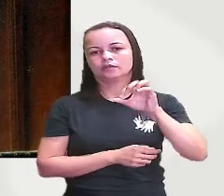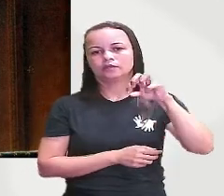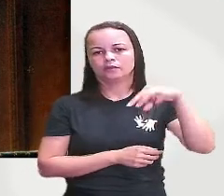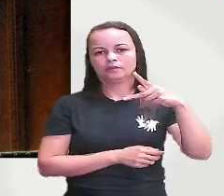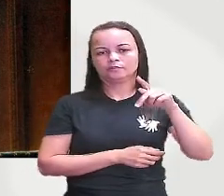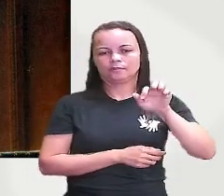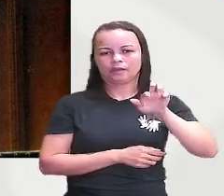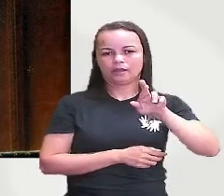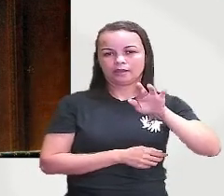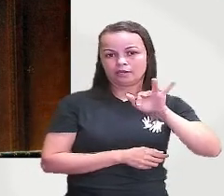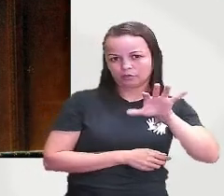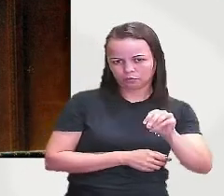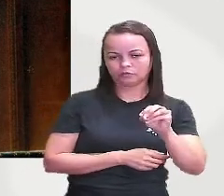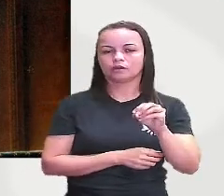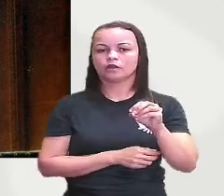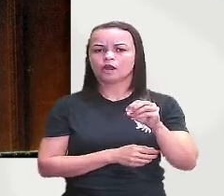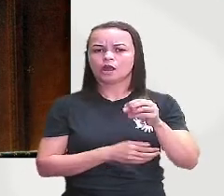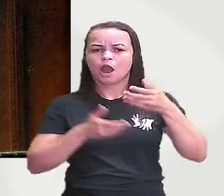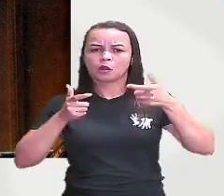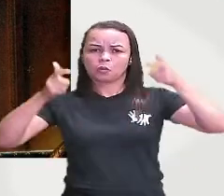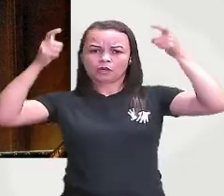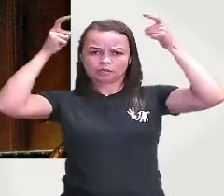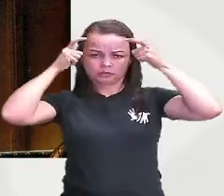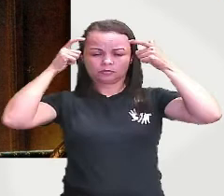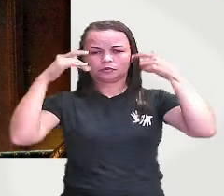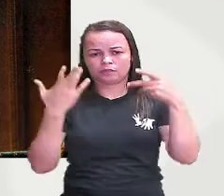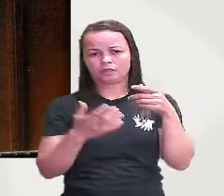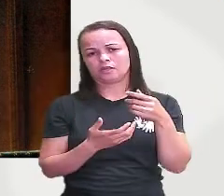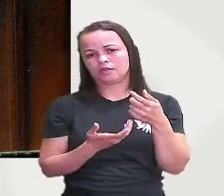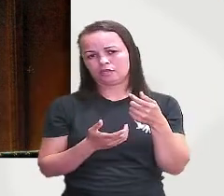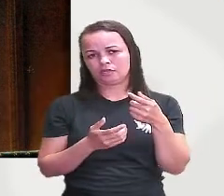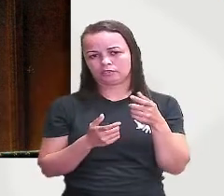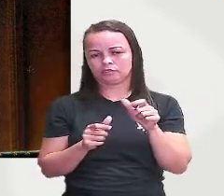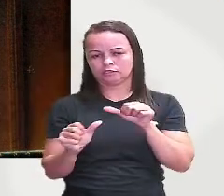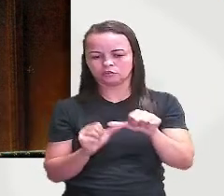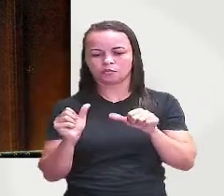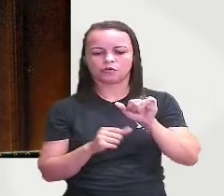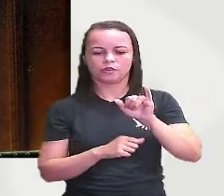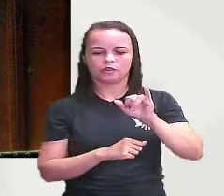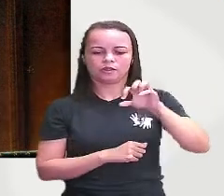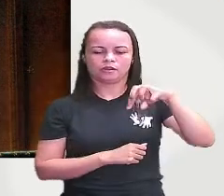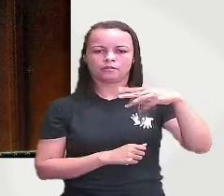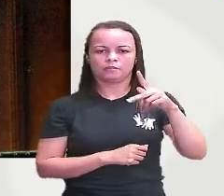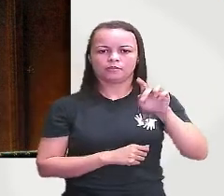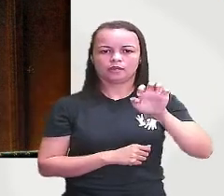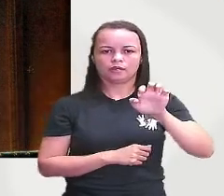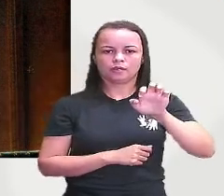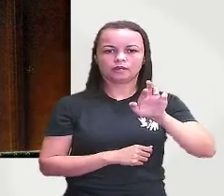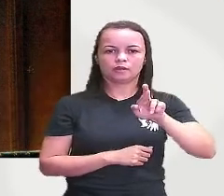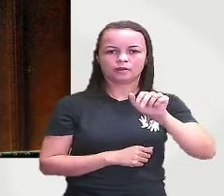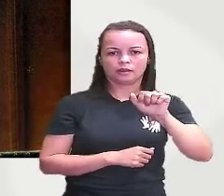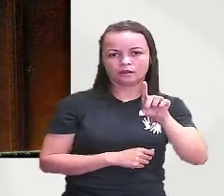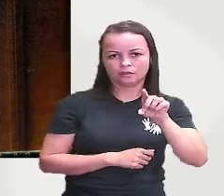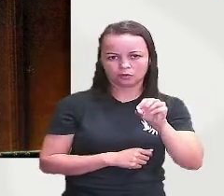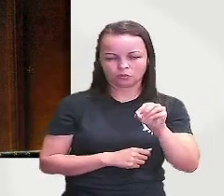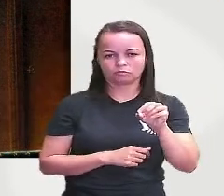porque ele tornou-se imperador esse período gente ele é bastante